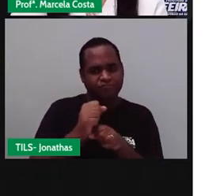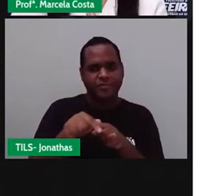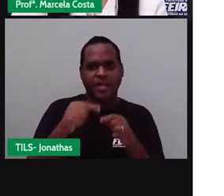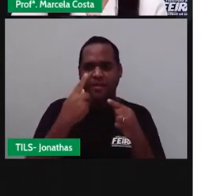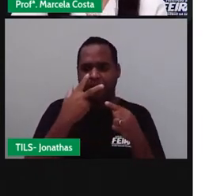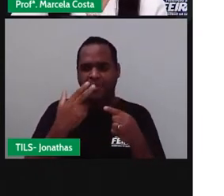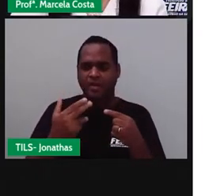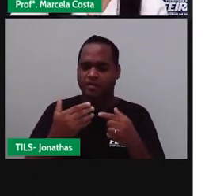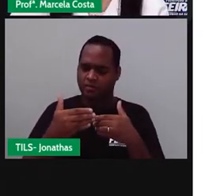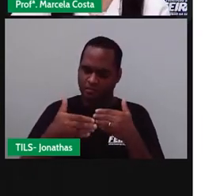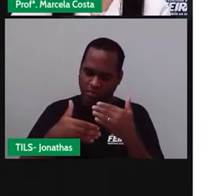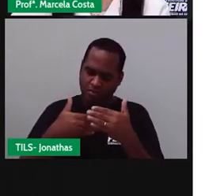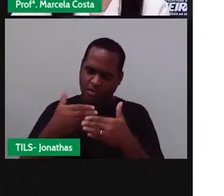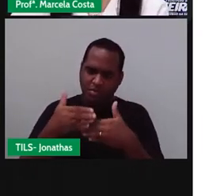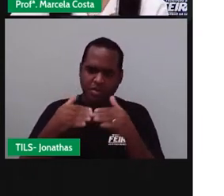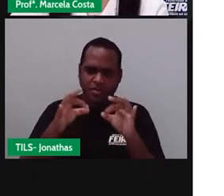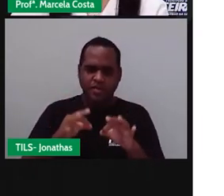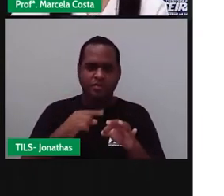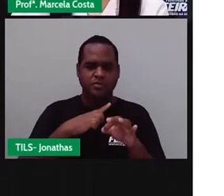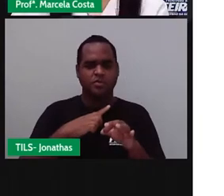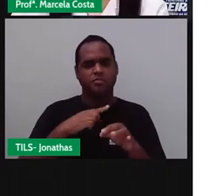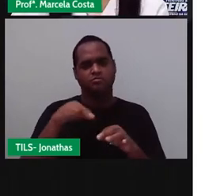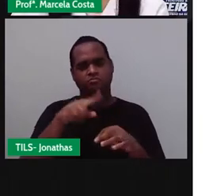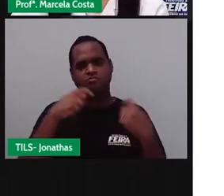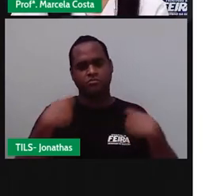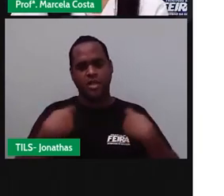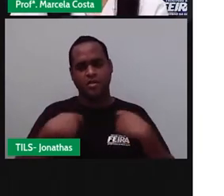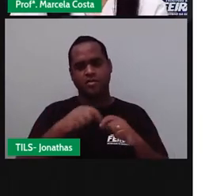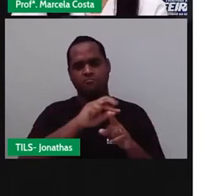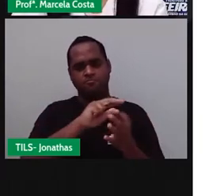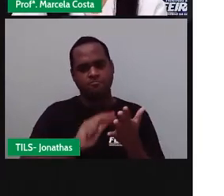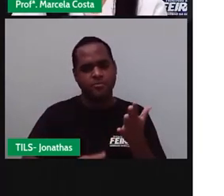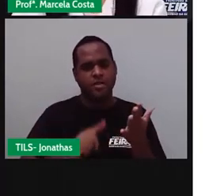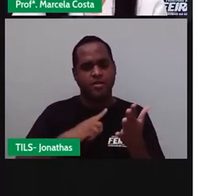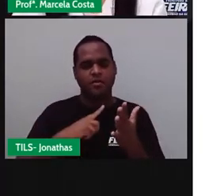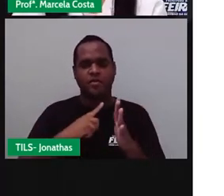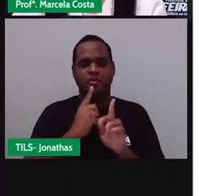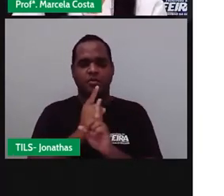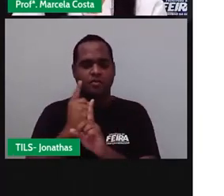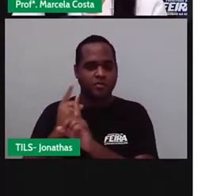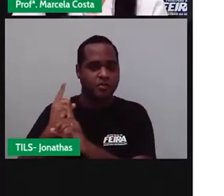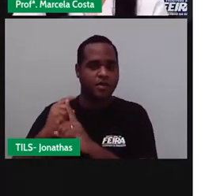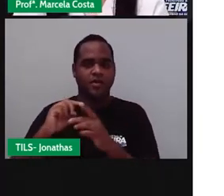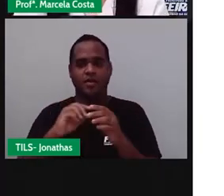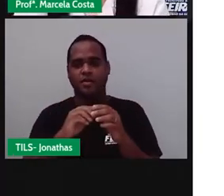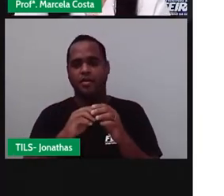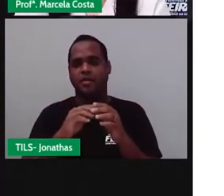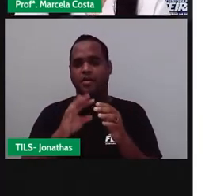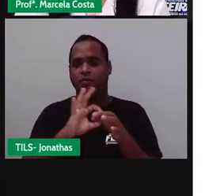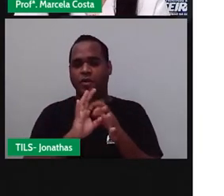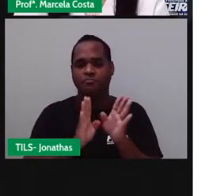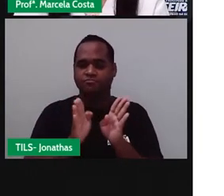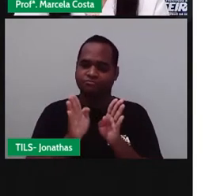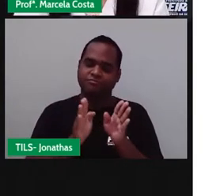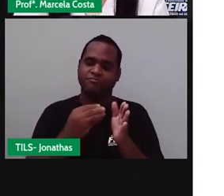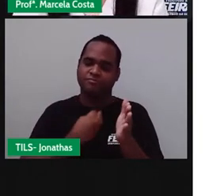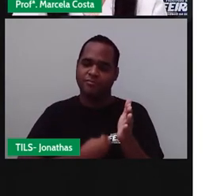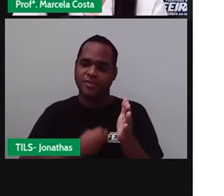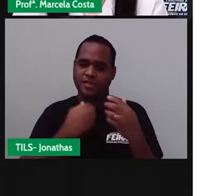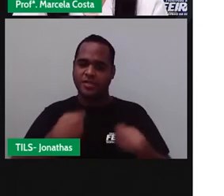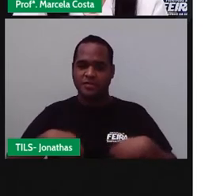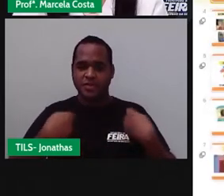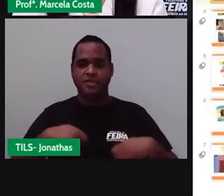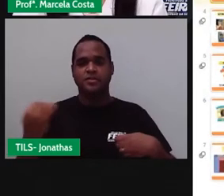sempre o processo é linear. É preciso se encontrar na diversidade e criar uma cultura inclusiva para que se possa chegar ao